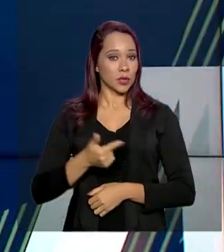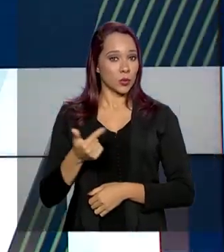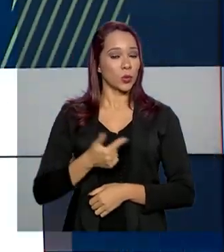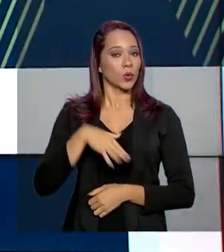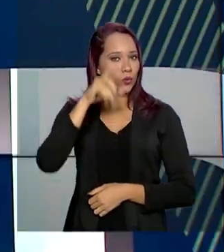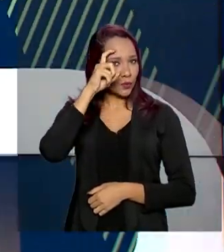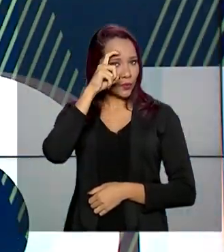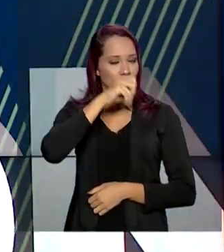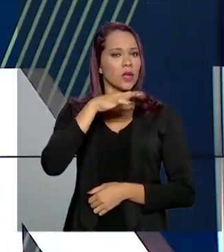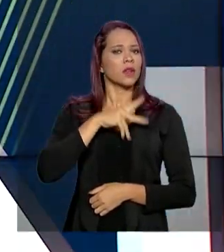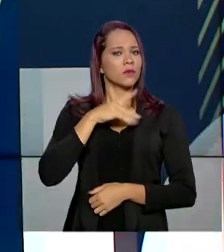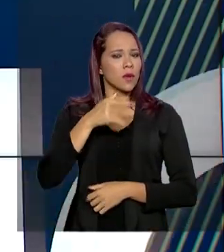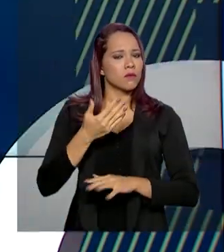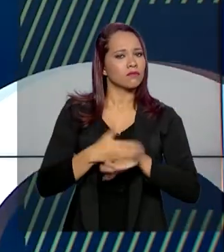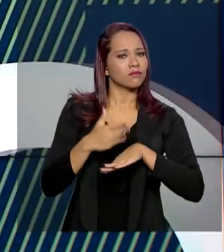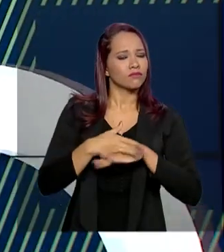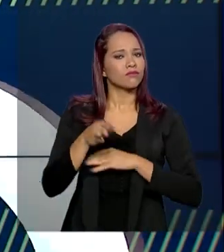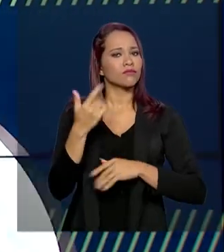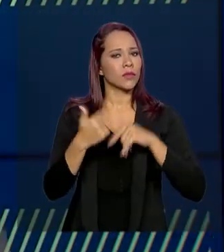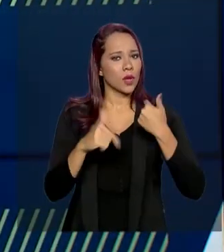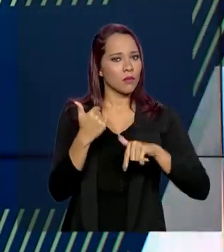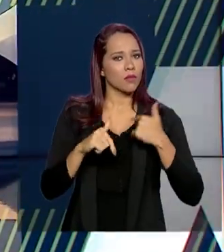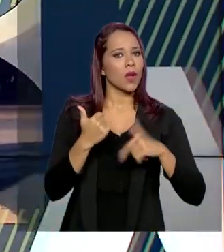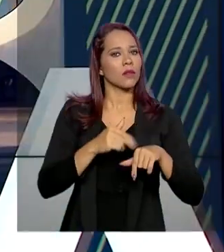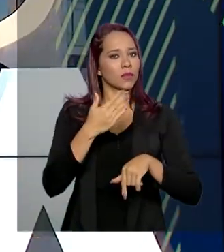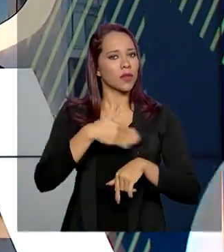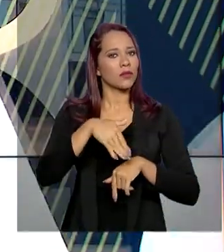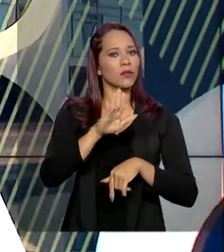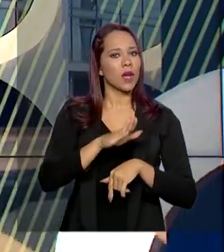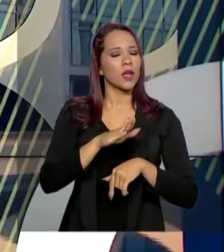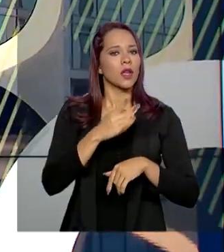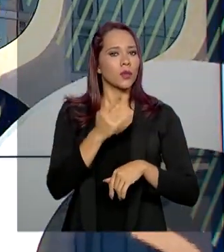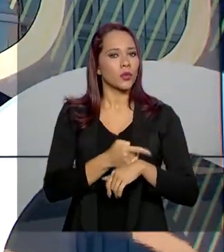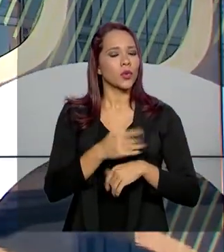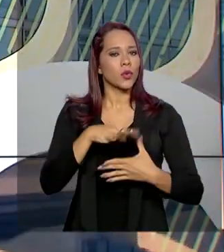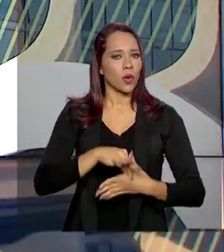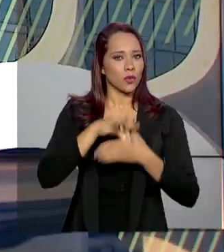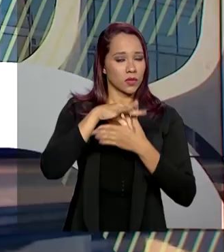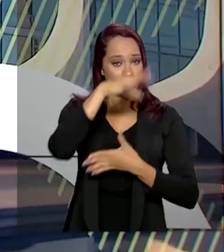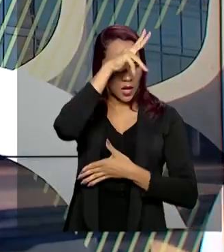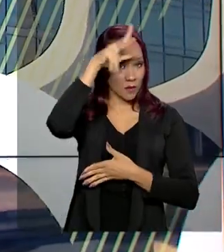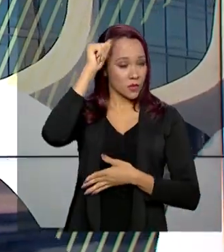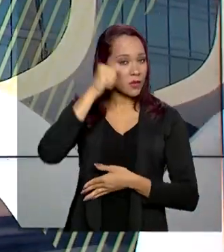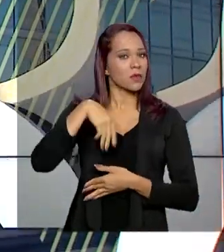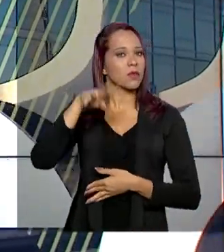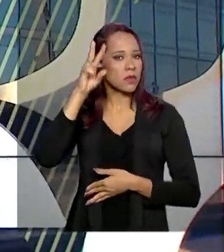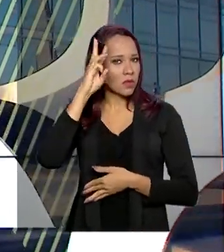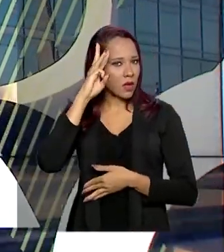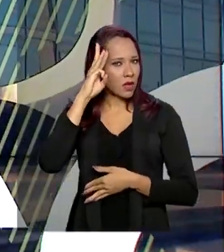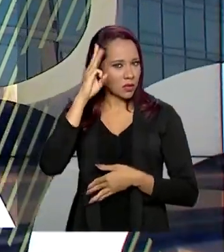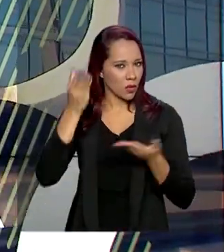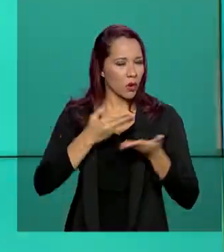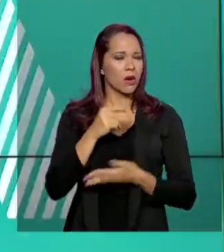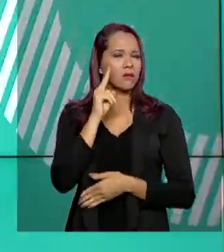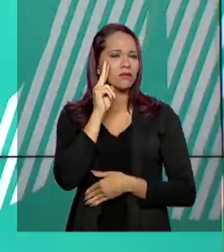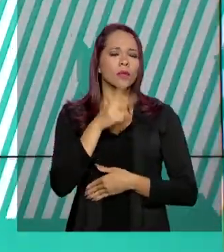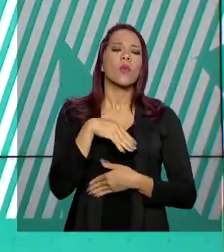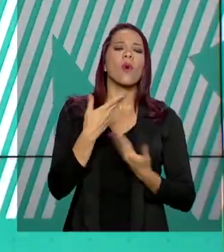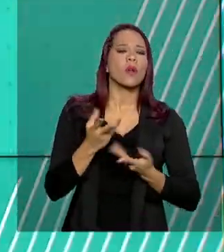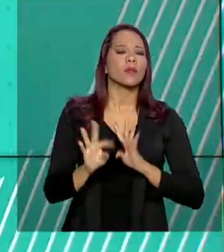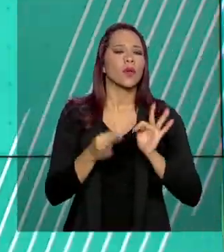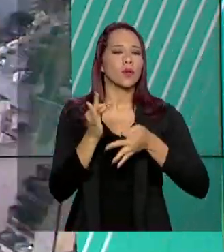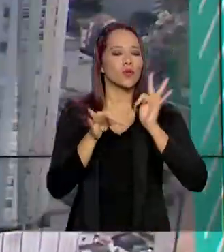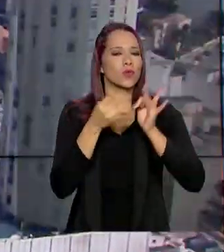prepara para o trabalho que vai desenvolver no comando do Conselho da Amazônia. Nesta terça, ele deu uma olhada na tecnologia usada